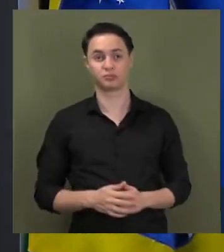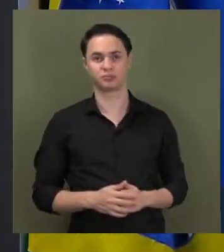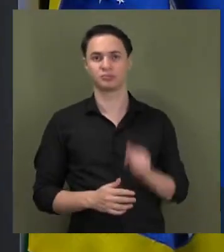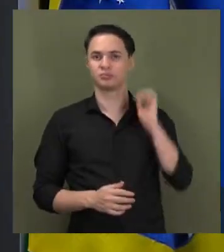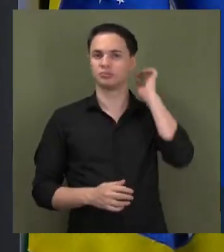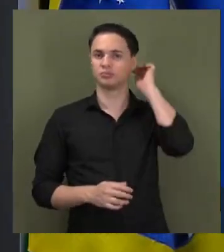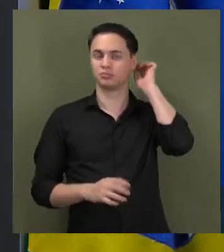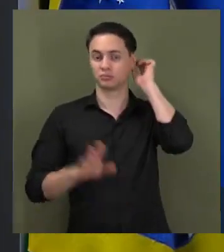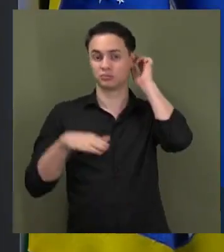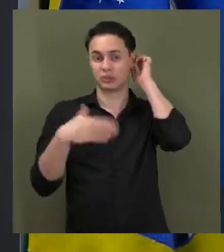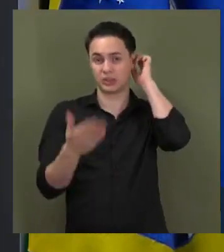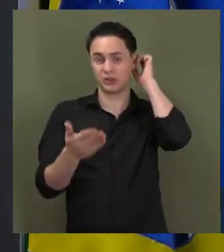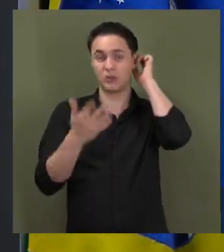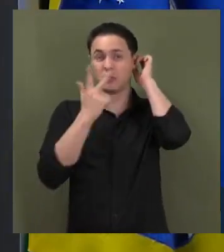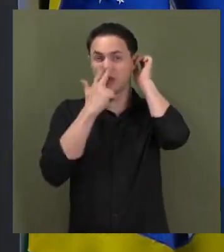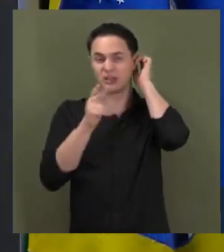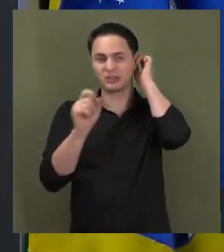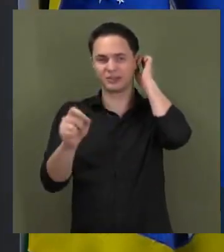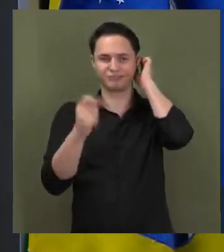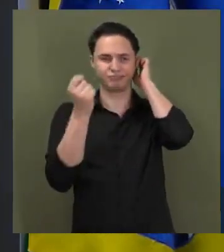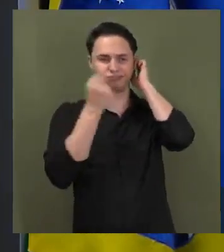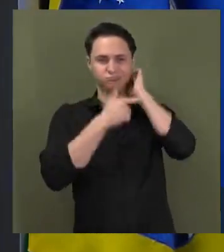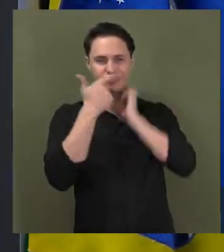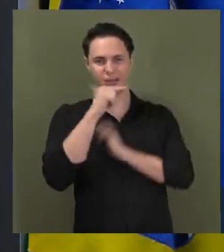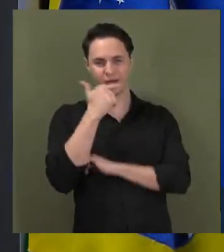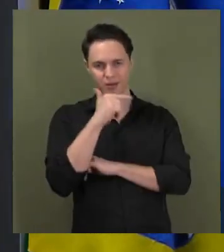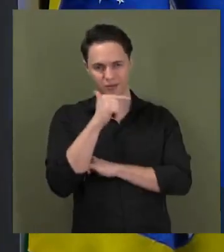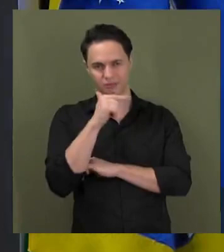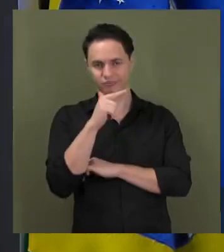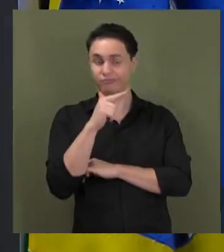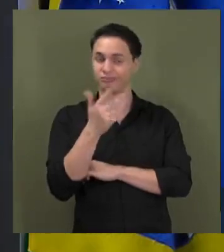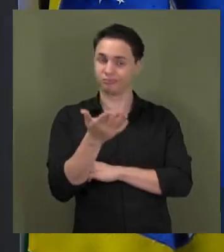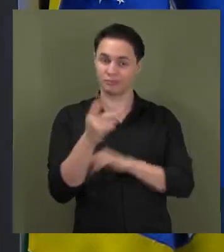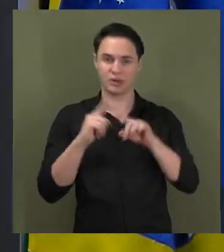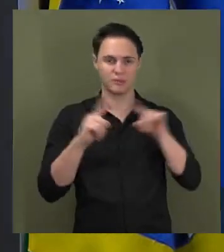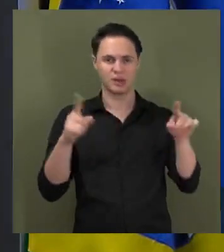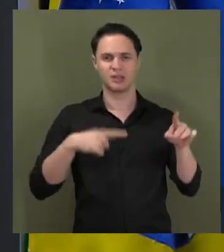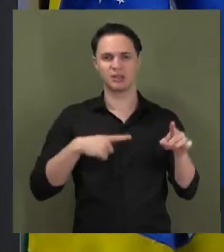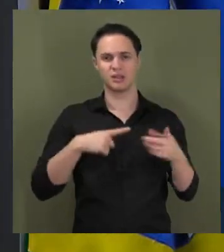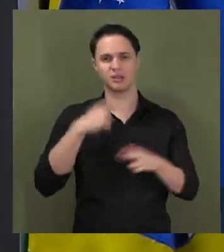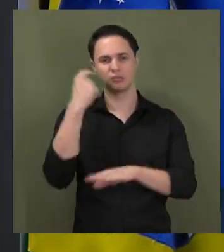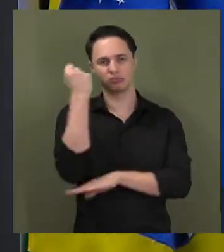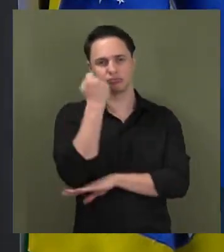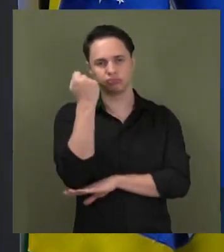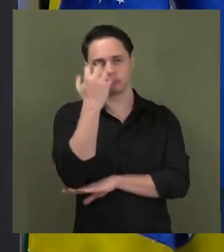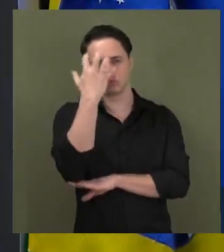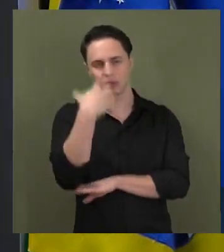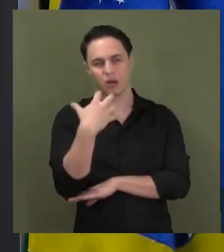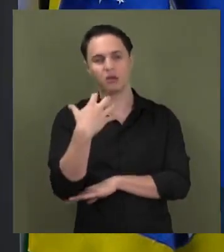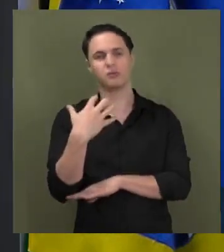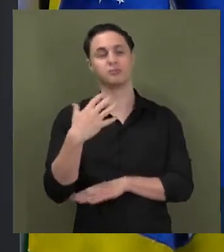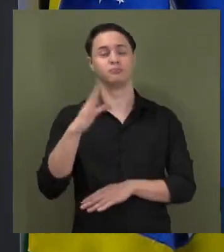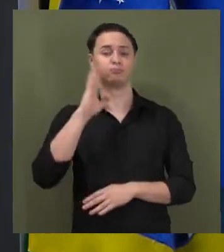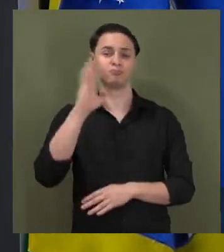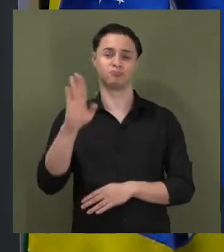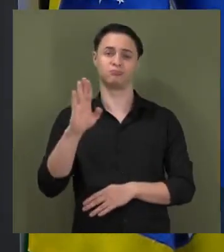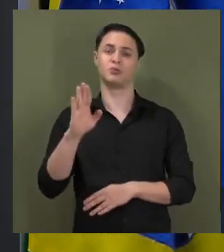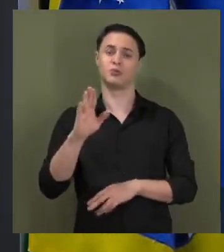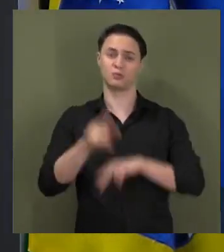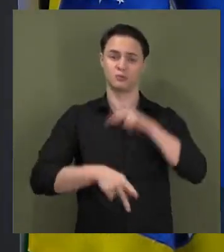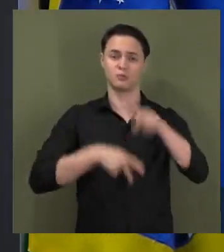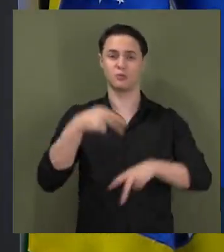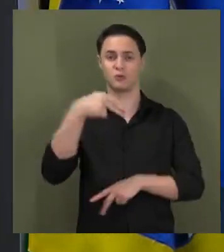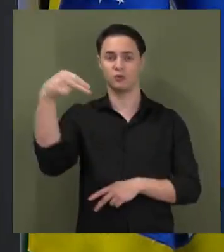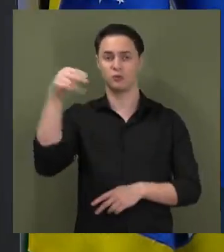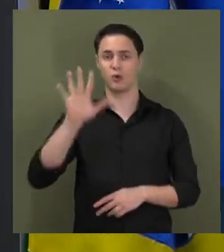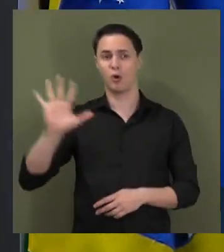algo cômico se não fosse trágico, repito, especialmente para os nordestinos.